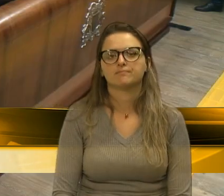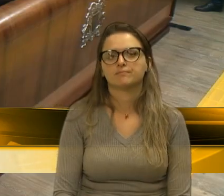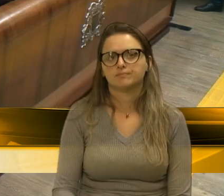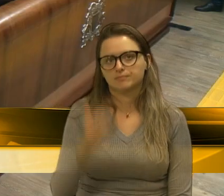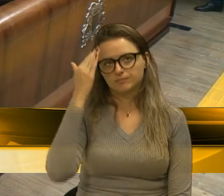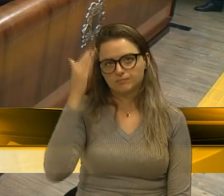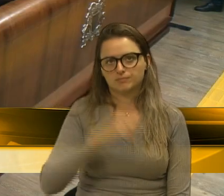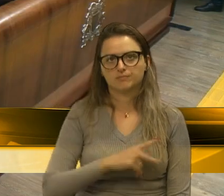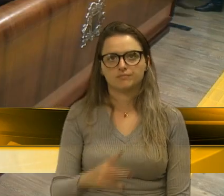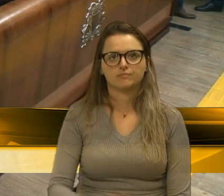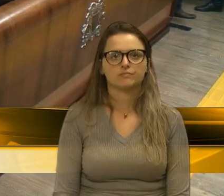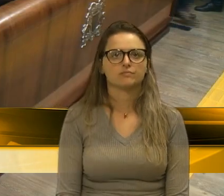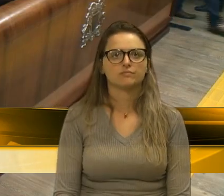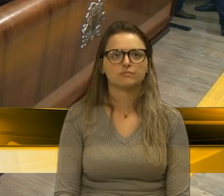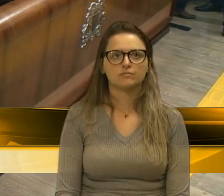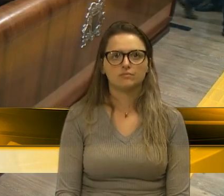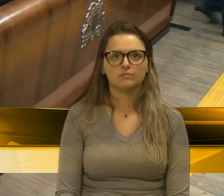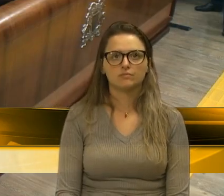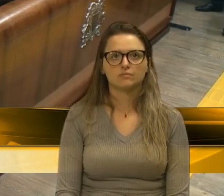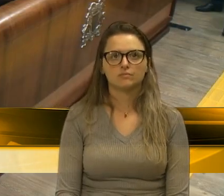Obrigado. Obrigado, Uma declaração de líder solidariedade.